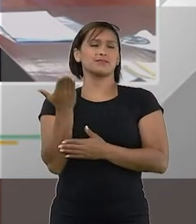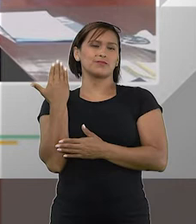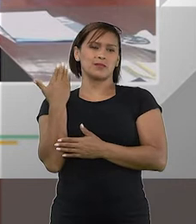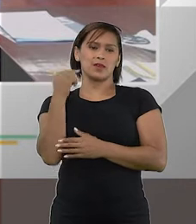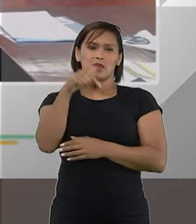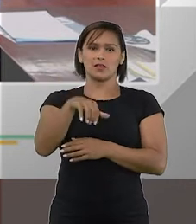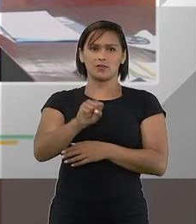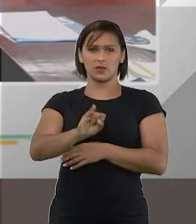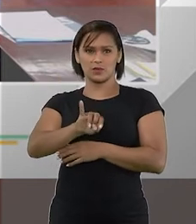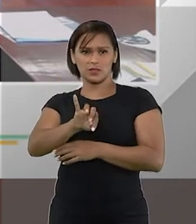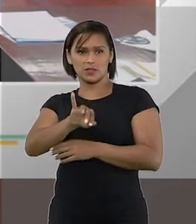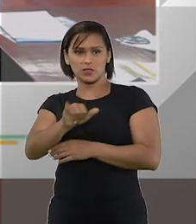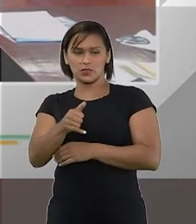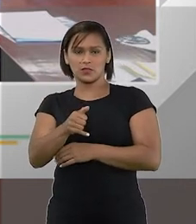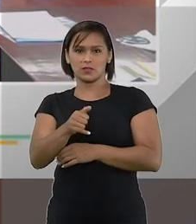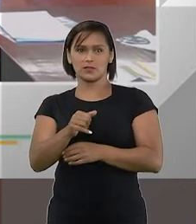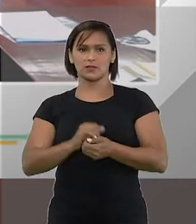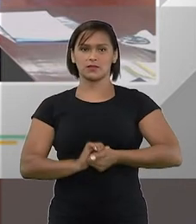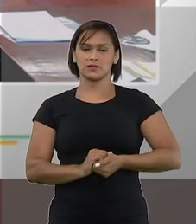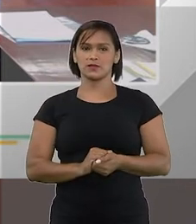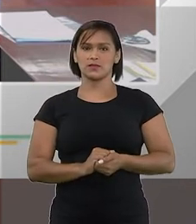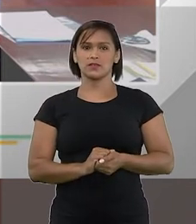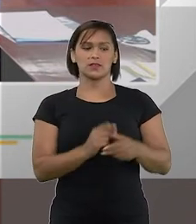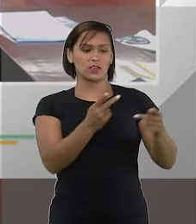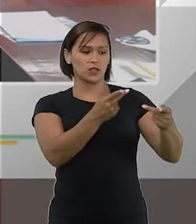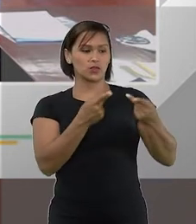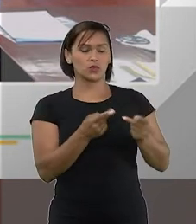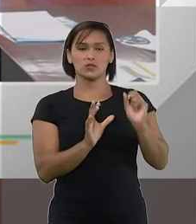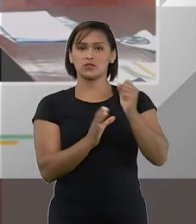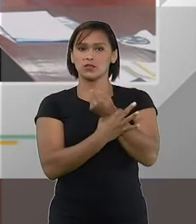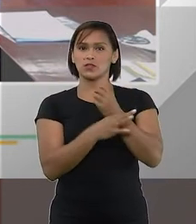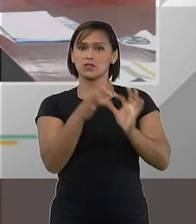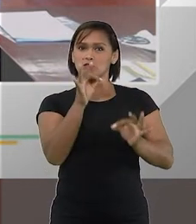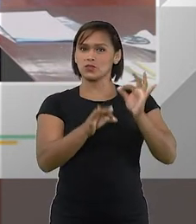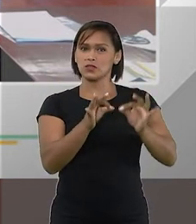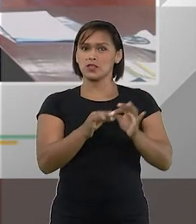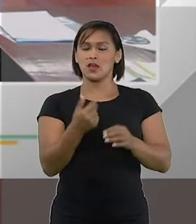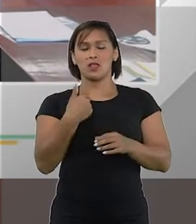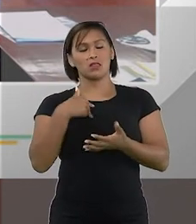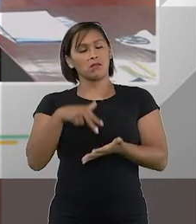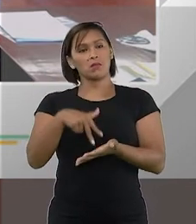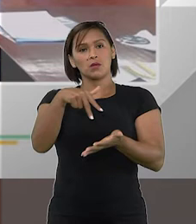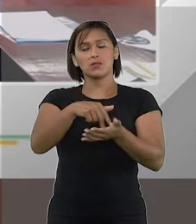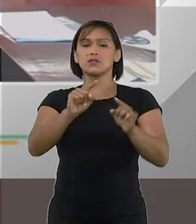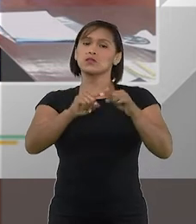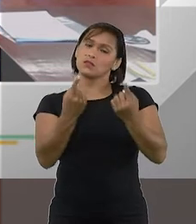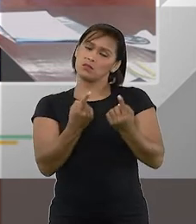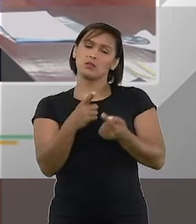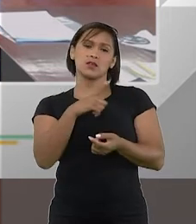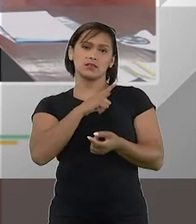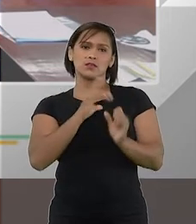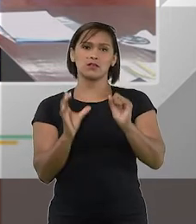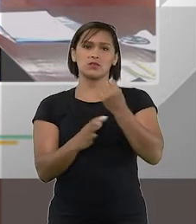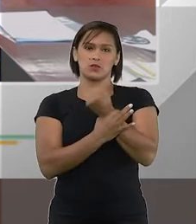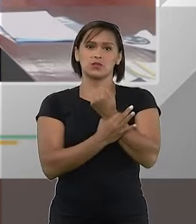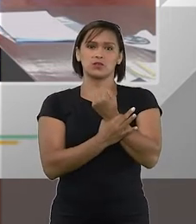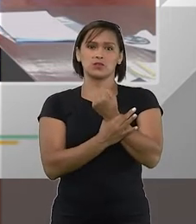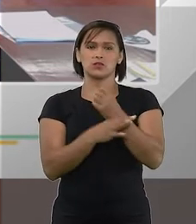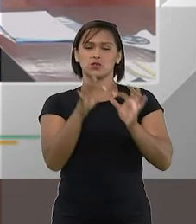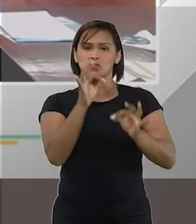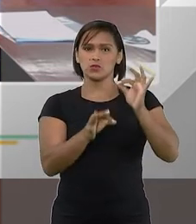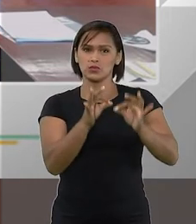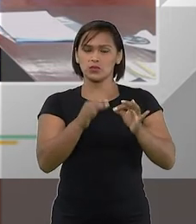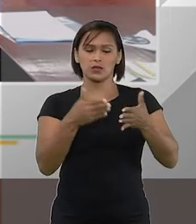passada aqui pelo Superior Tribunal de Justiça trouxe uma segurança jurídica não é a minha posição mas trouxe uma segurança jurídica